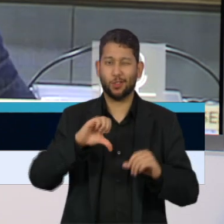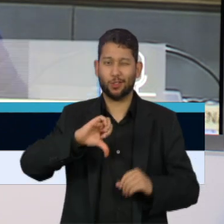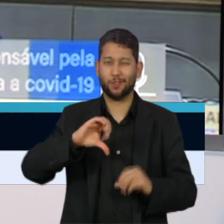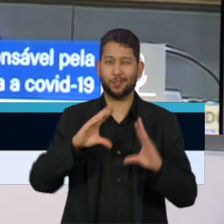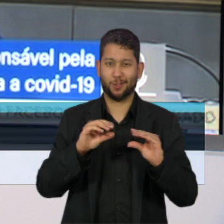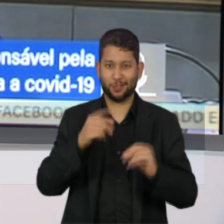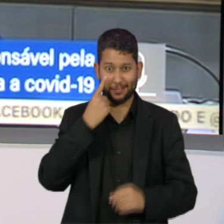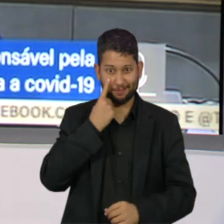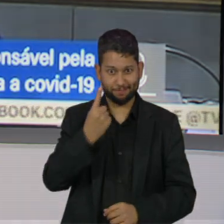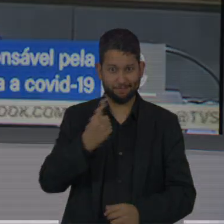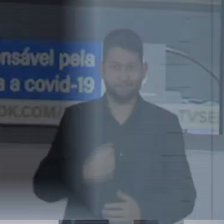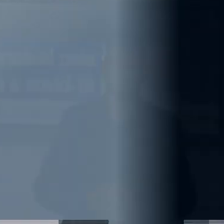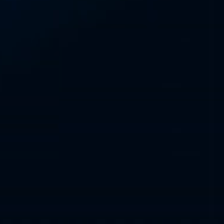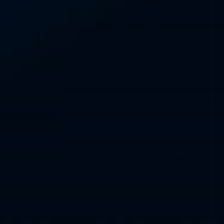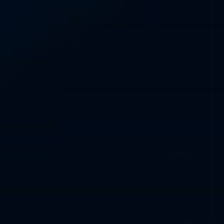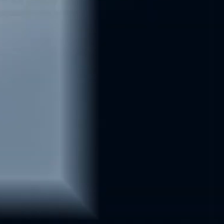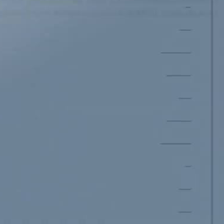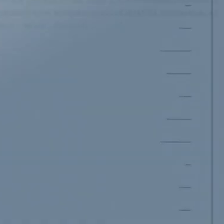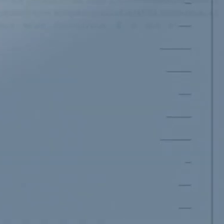Fica com a gente. com